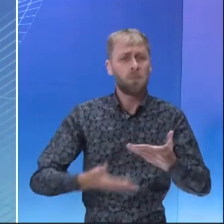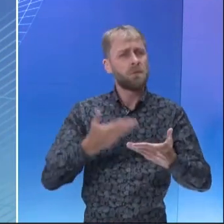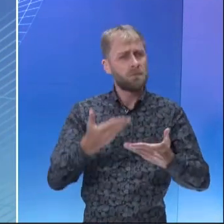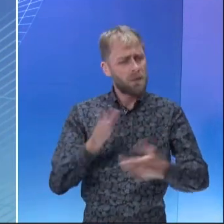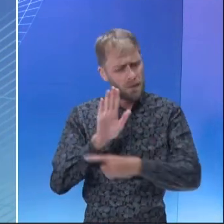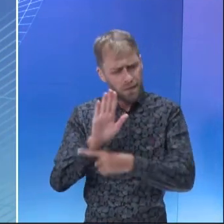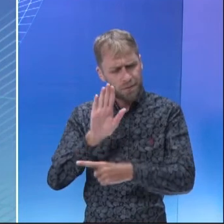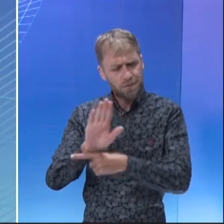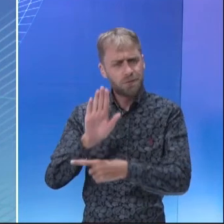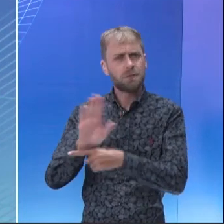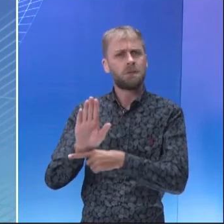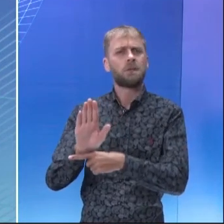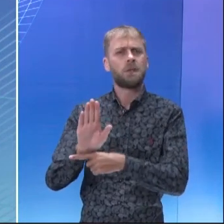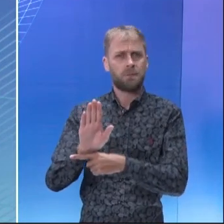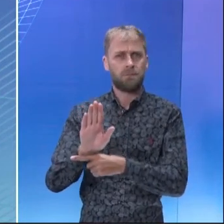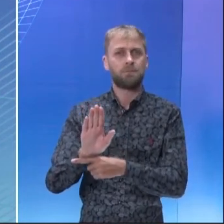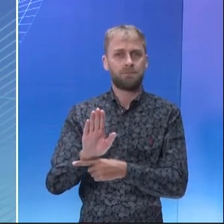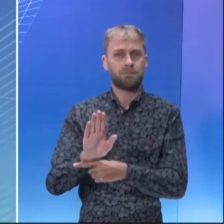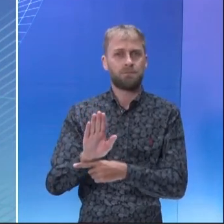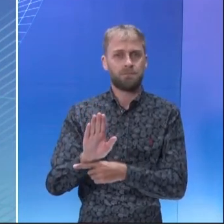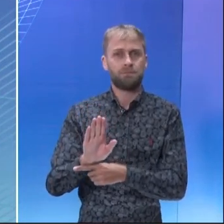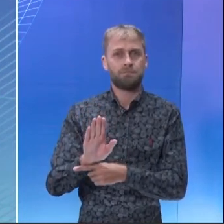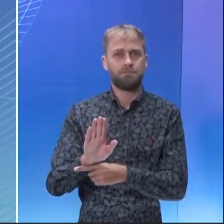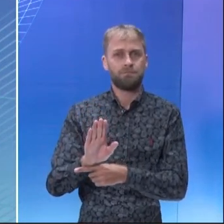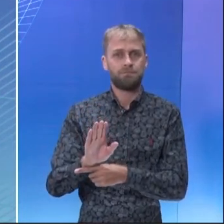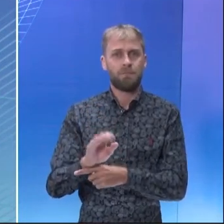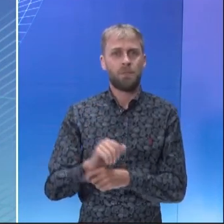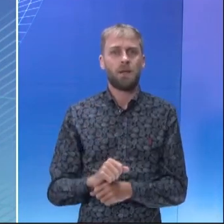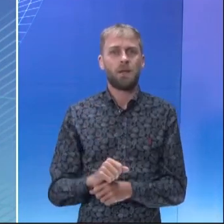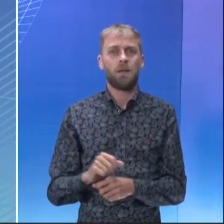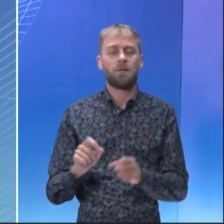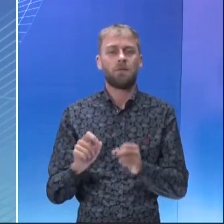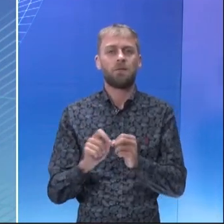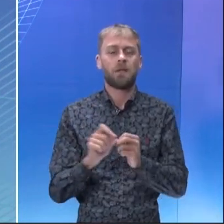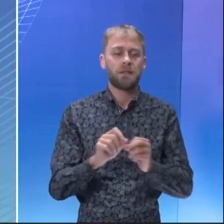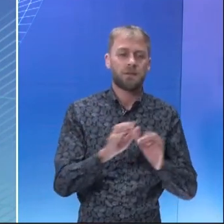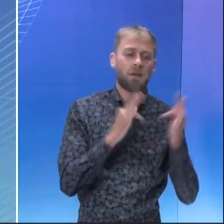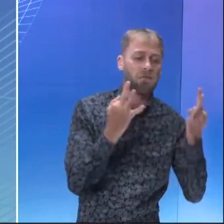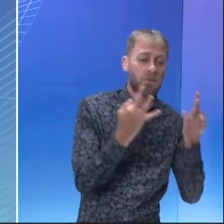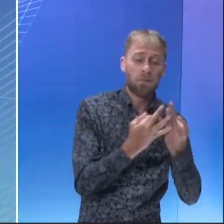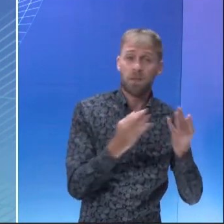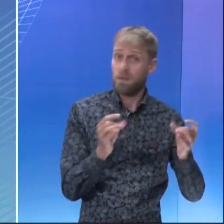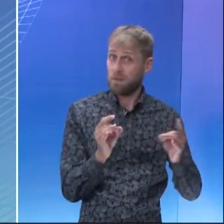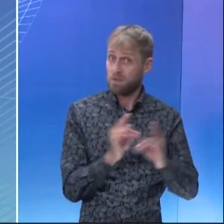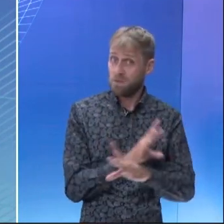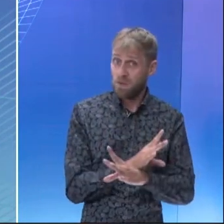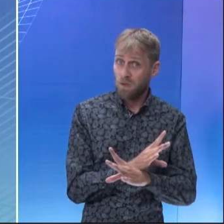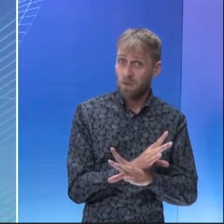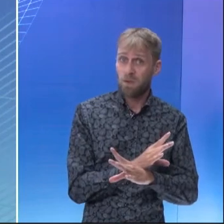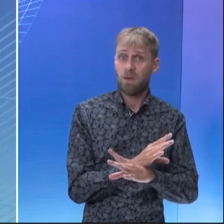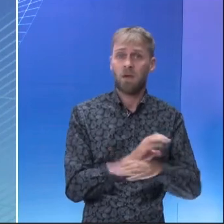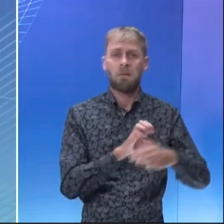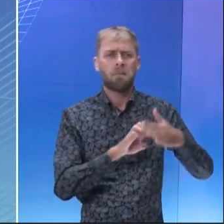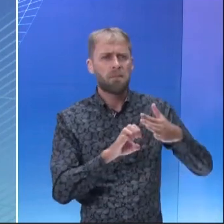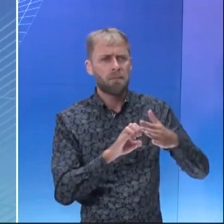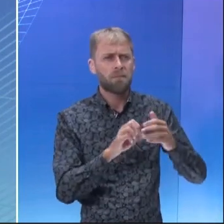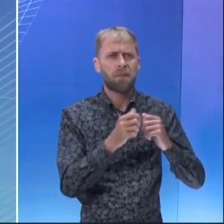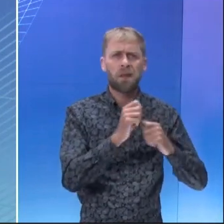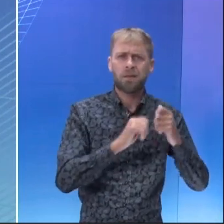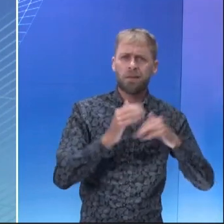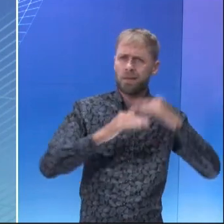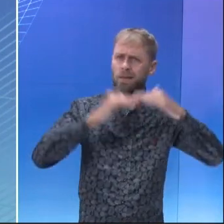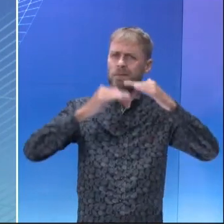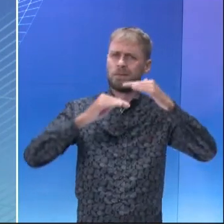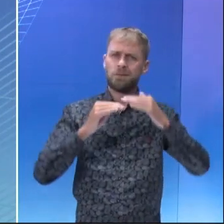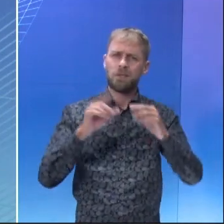cultivos de base familiar, são aqueles cultivos feitos só por uma família, sem empregados, sem muita mecanização, sem